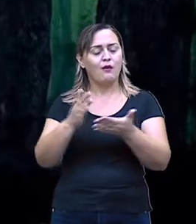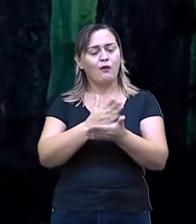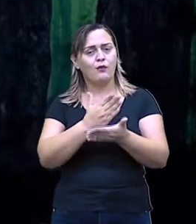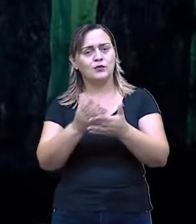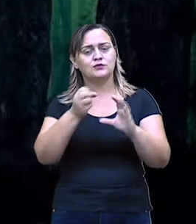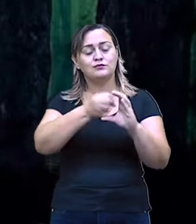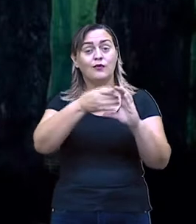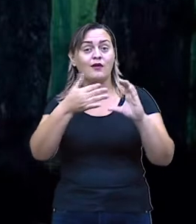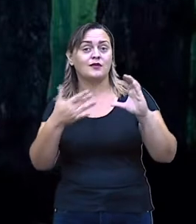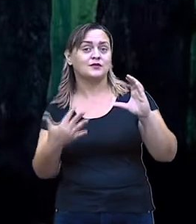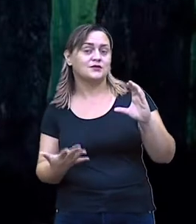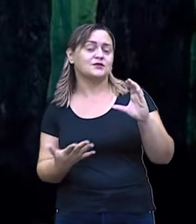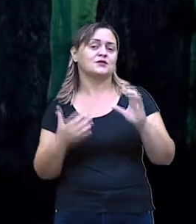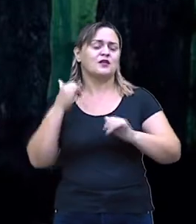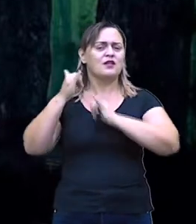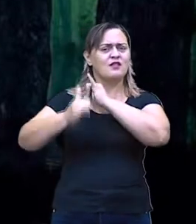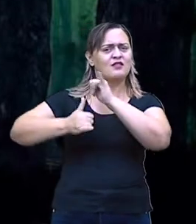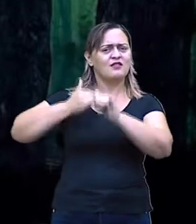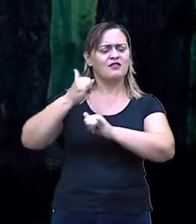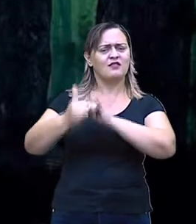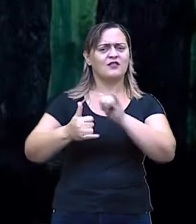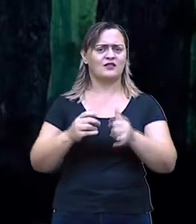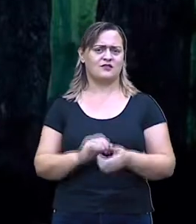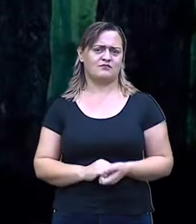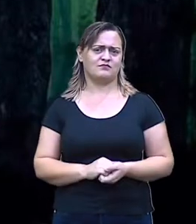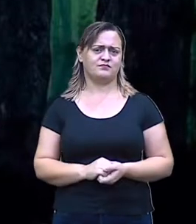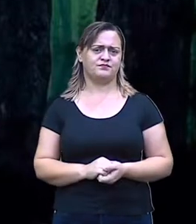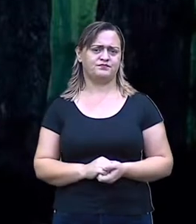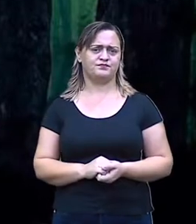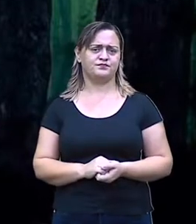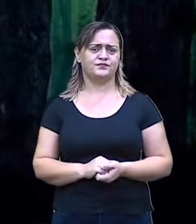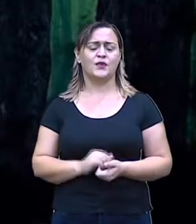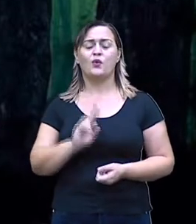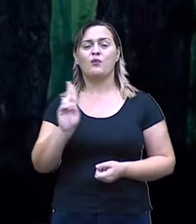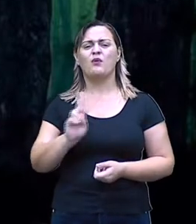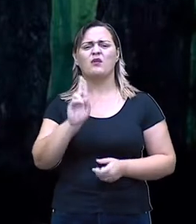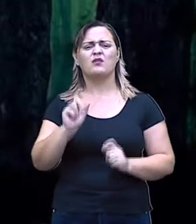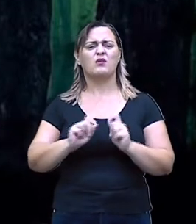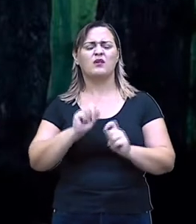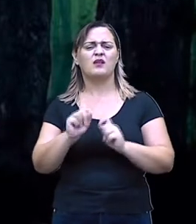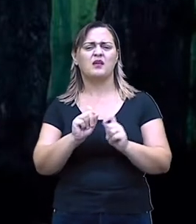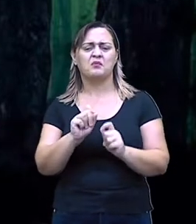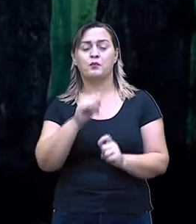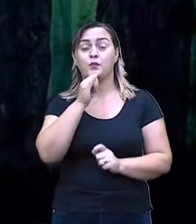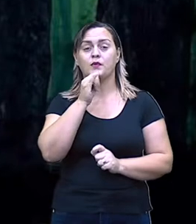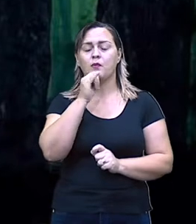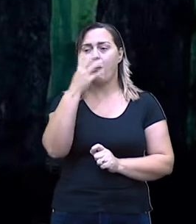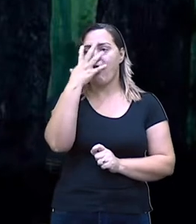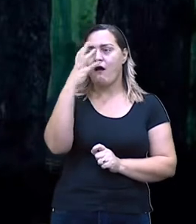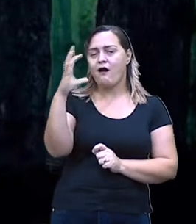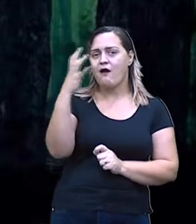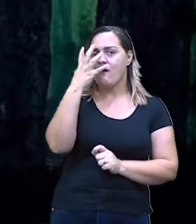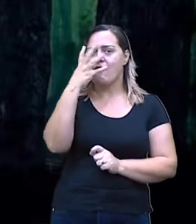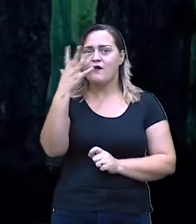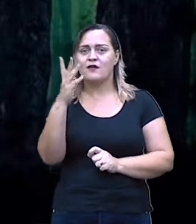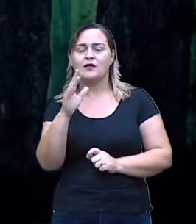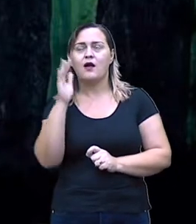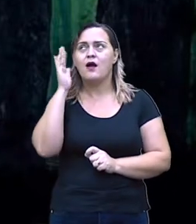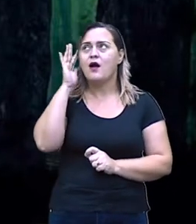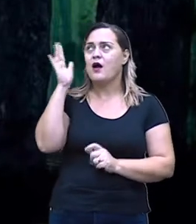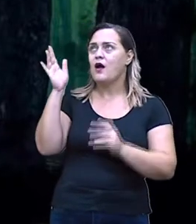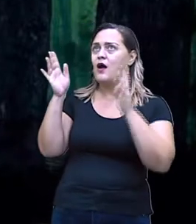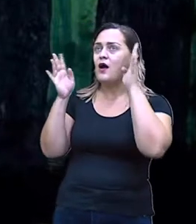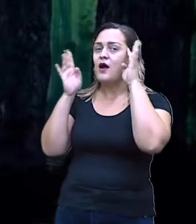características de uma lenda? Utiliza-se de quê? Da fantasia, da ficção. Misturando aí,